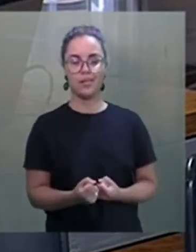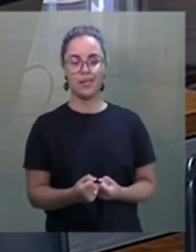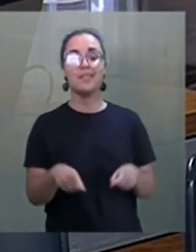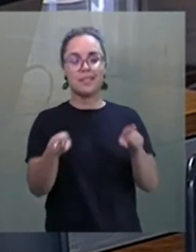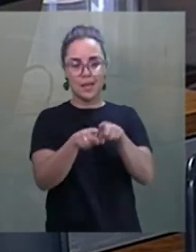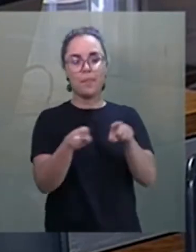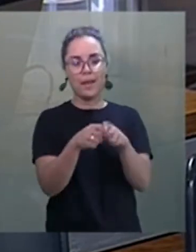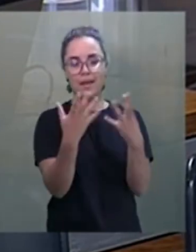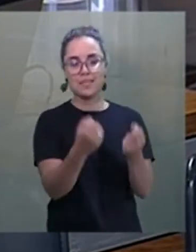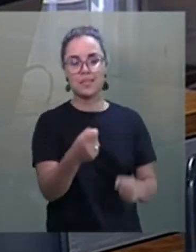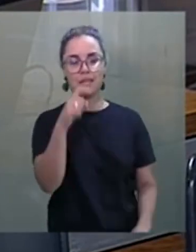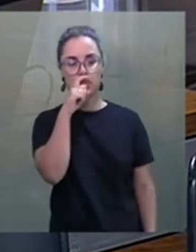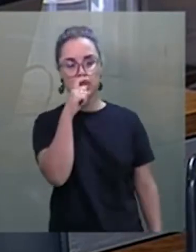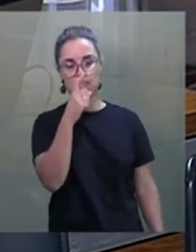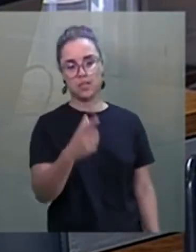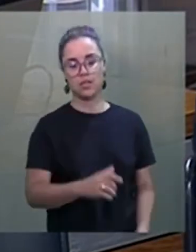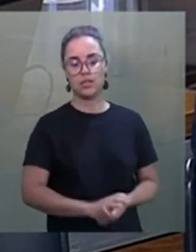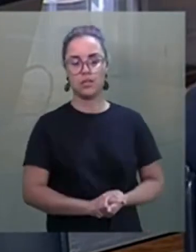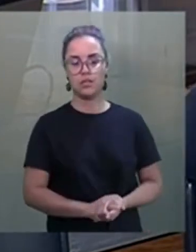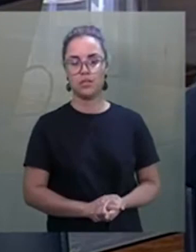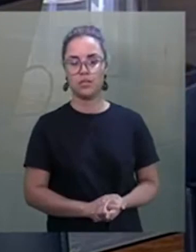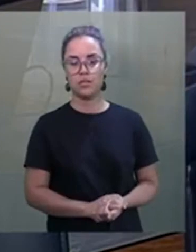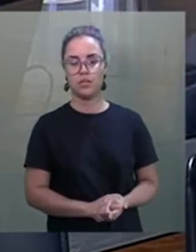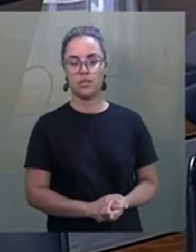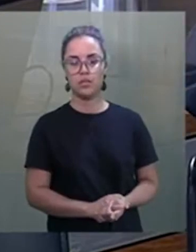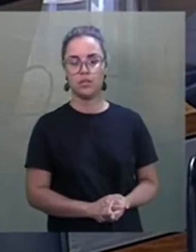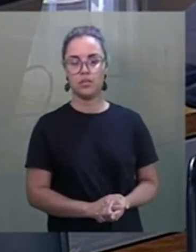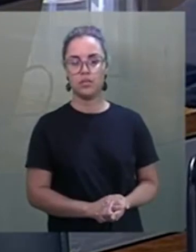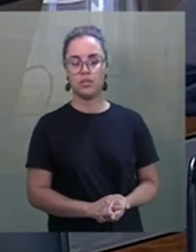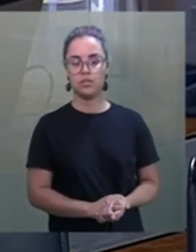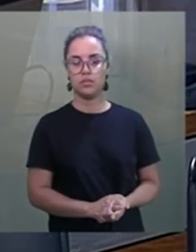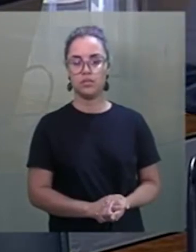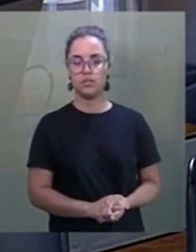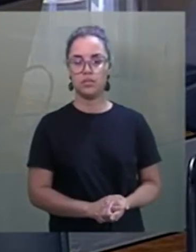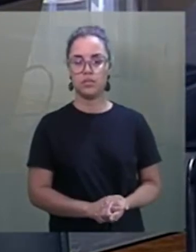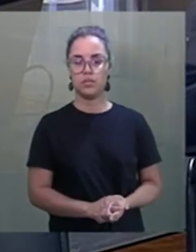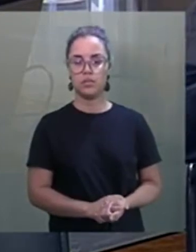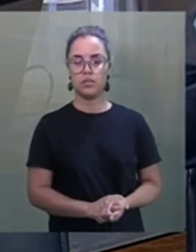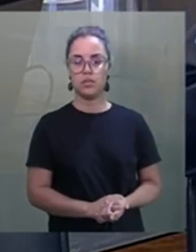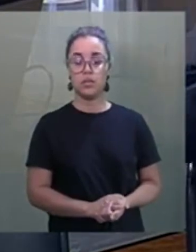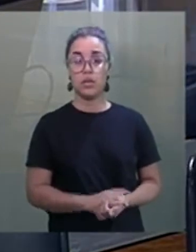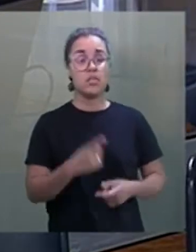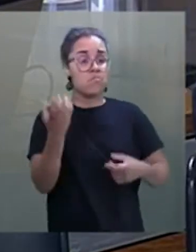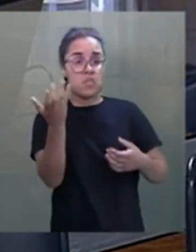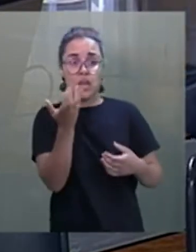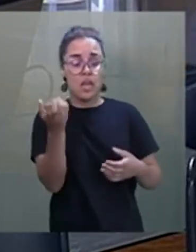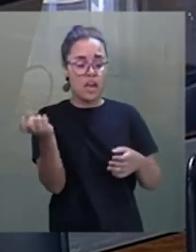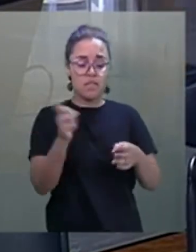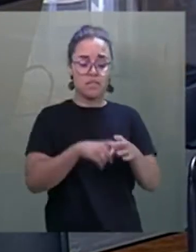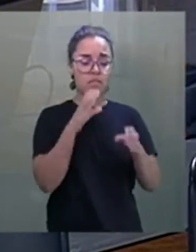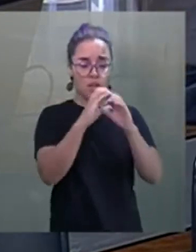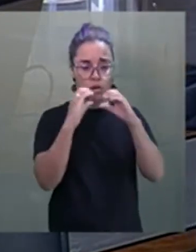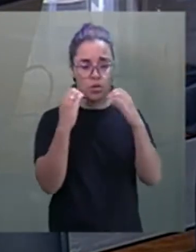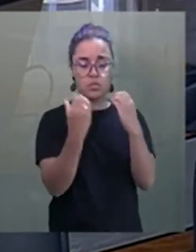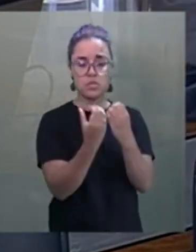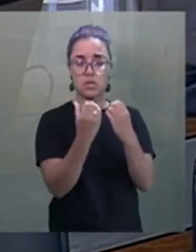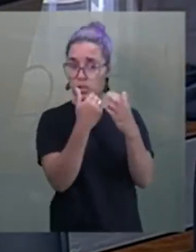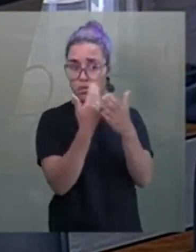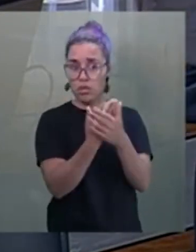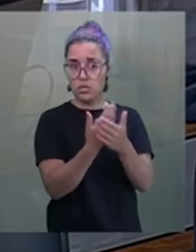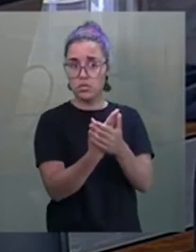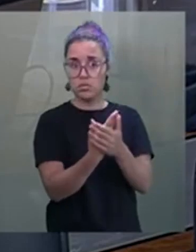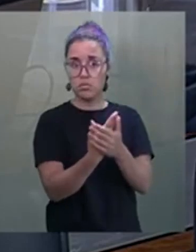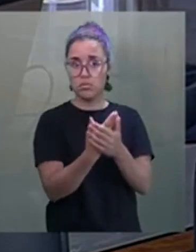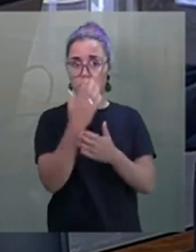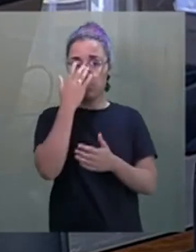até a mentira. Não quero que sequer isso, não quer que venha nessa comissão, nessa comissão, pelo amor de Deus, não